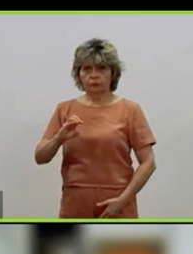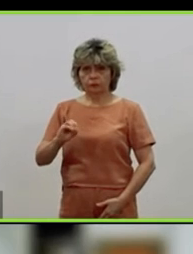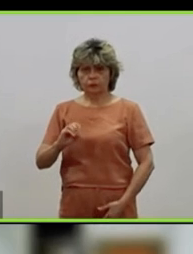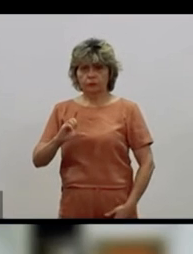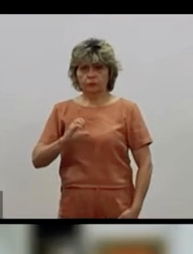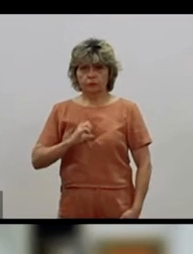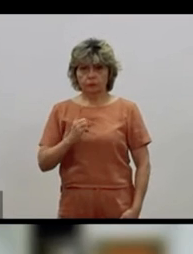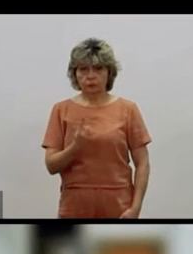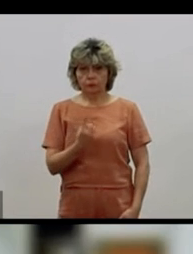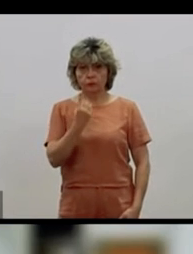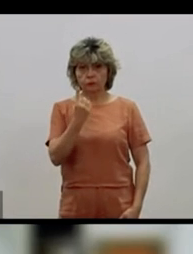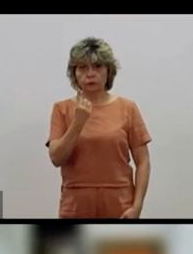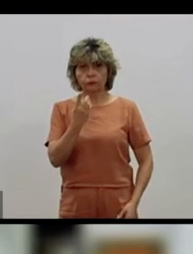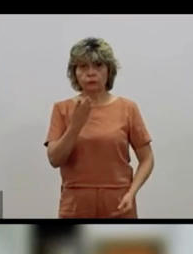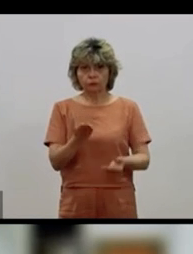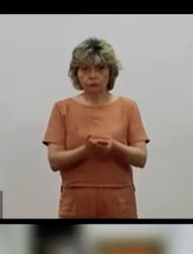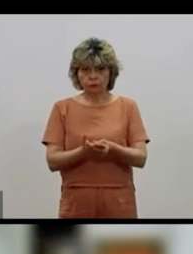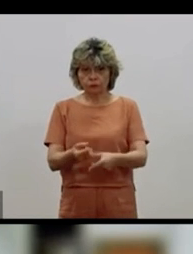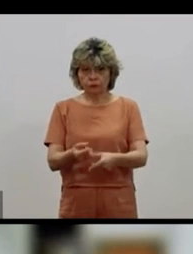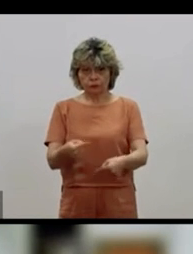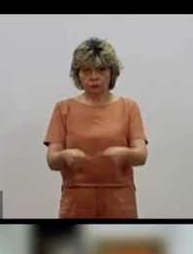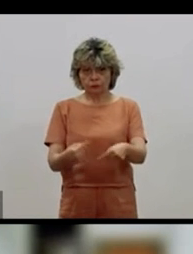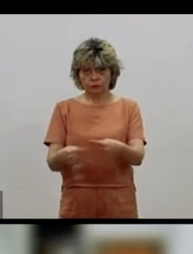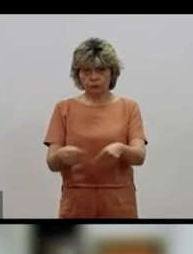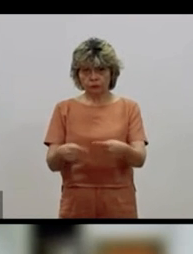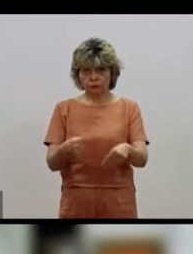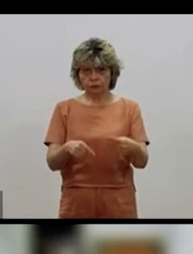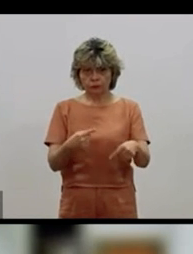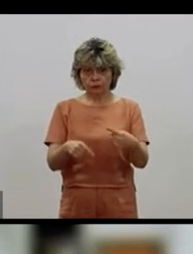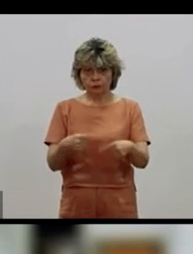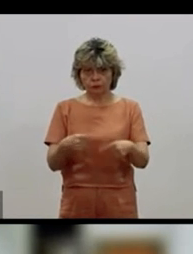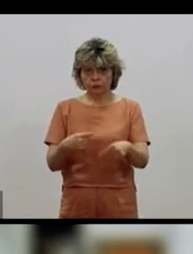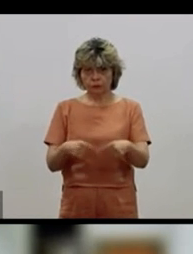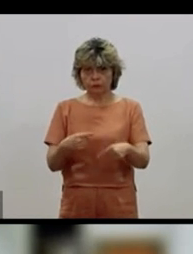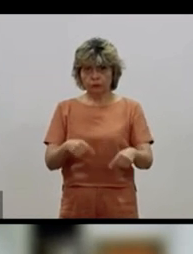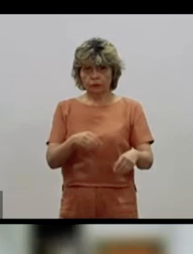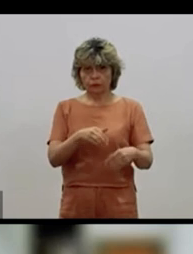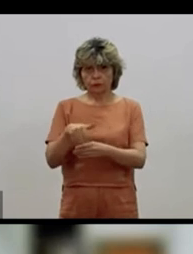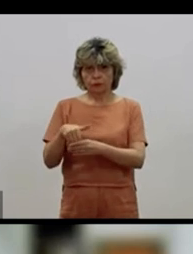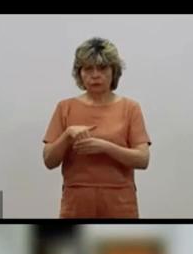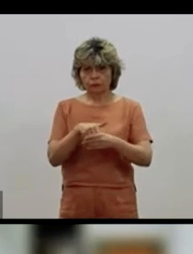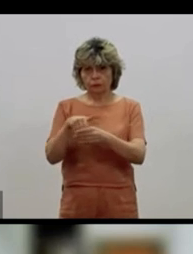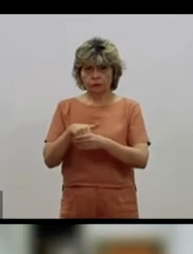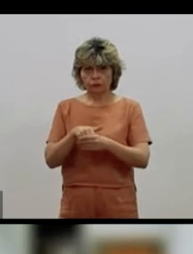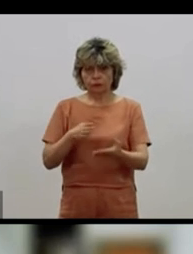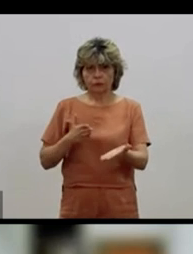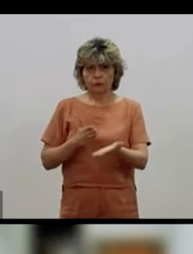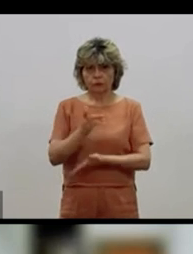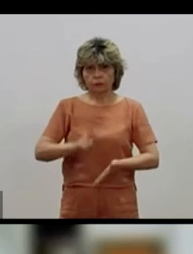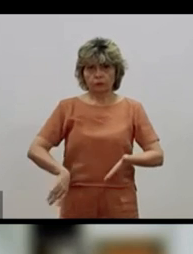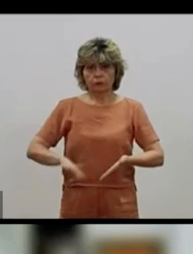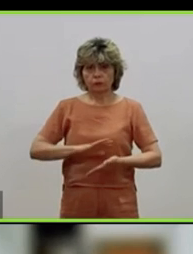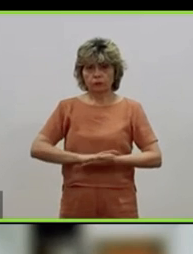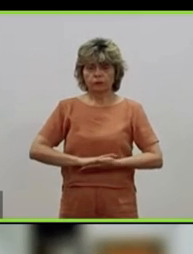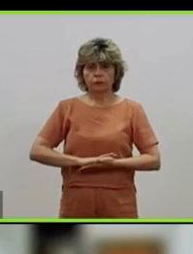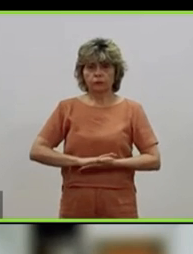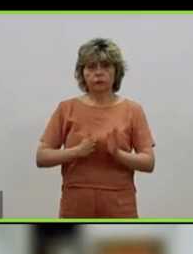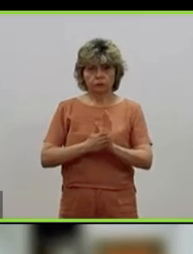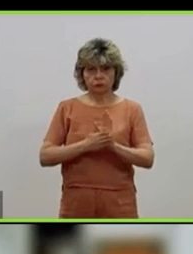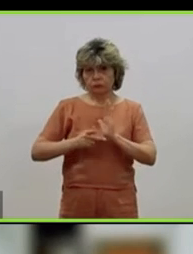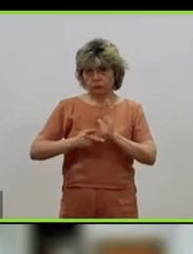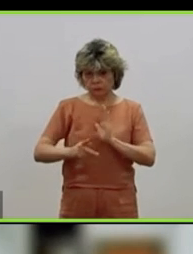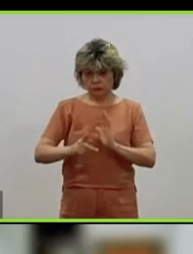presidiu os trabalhos com as presenças dos conselheiros substitutos Laércio Guedes do Amaral e Flávio Muna e do